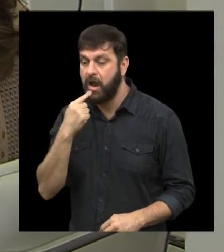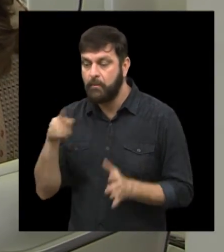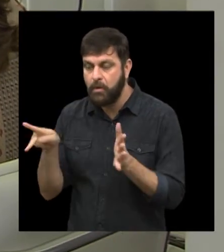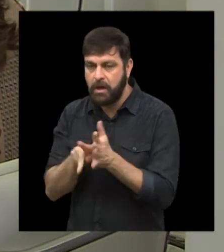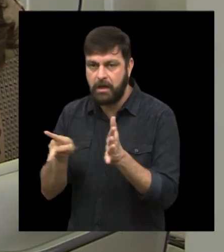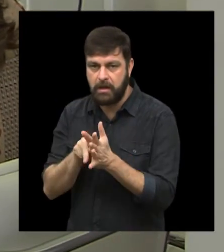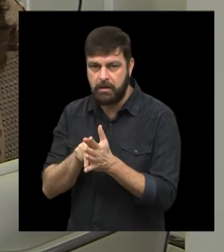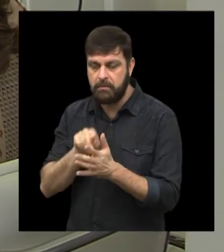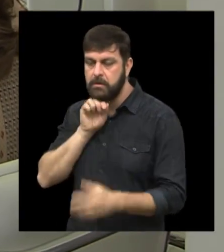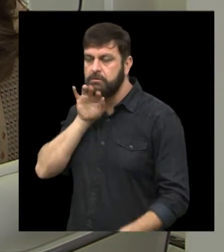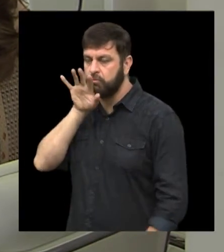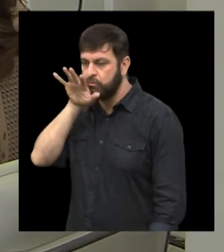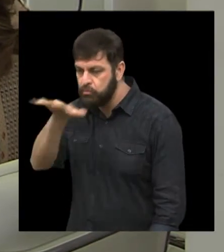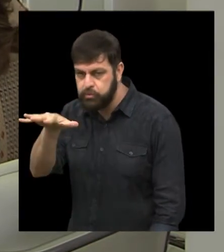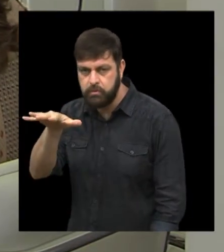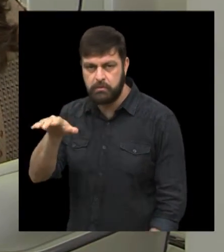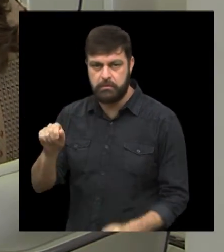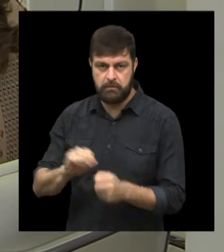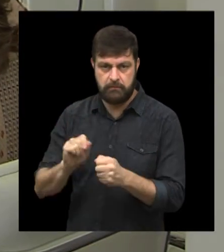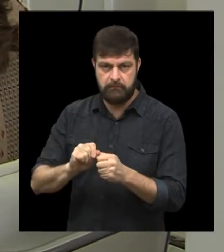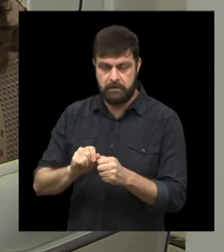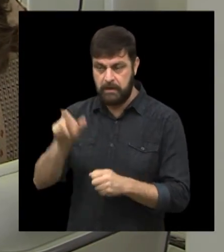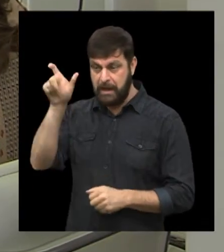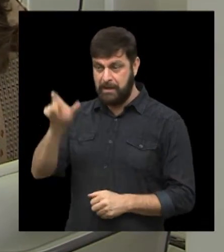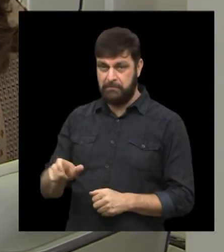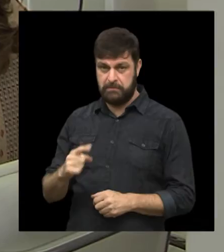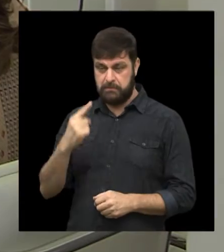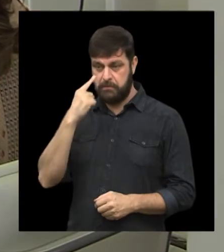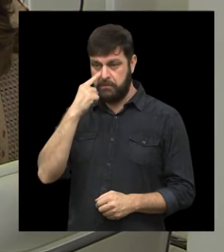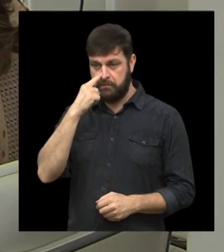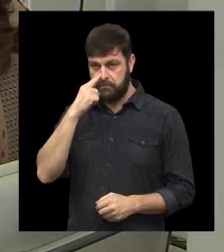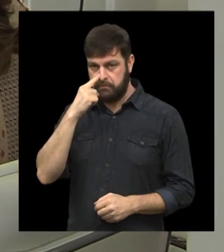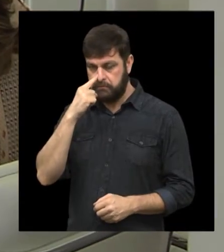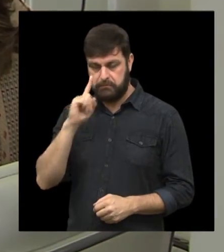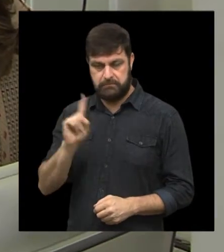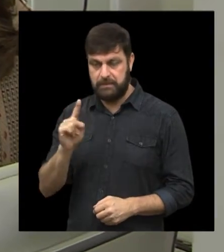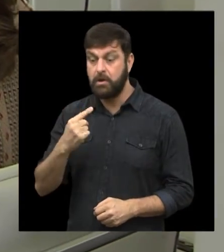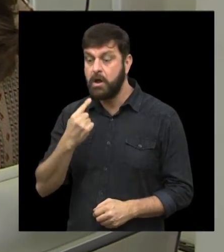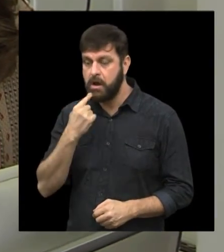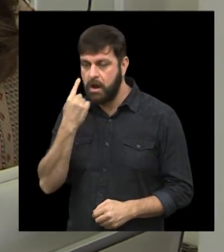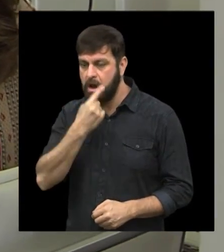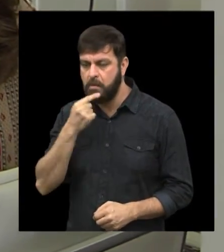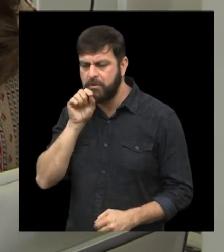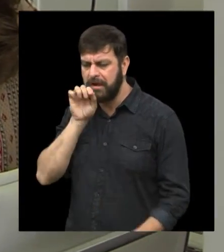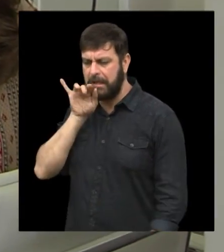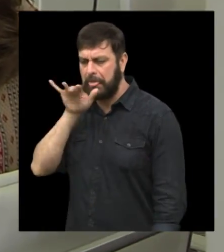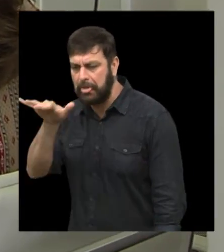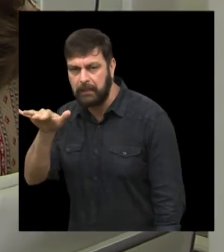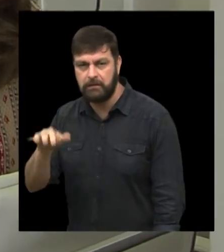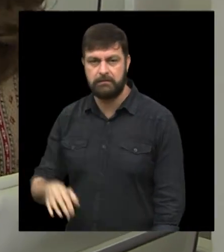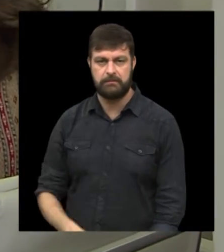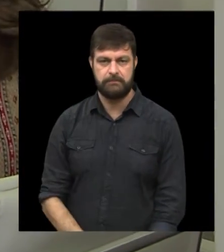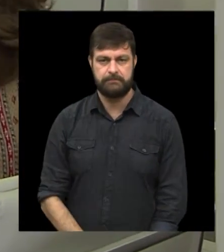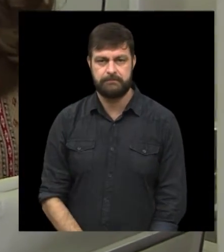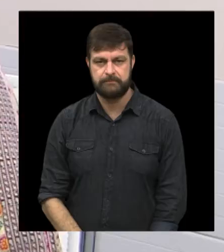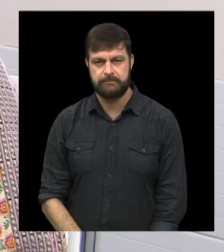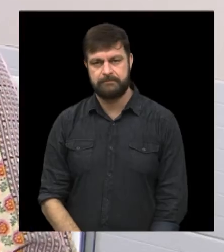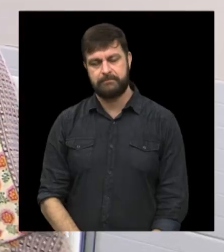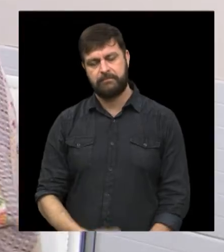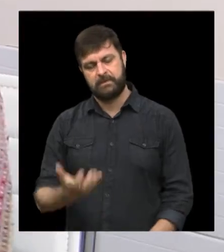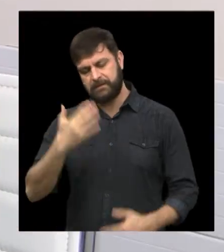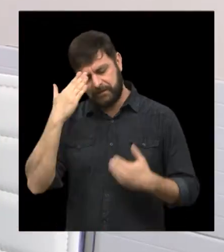diferença. E o mau hálito que vem de dentro do organismo, vai sair pela boca e pelo nariz com o mesmo cheiro. Então, aqui fica uma outra dica. Tá certo.